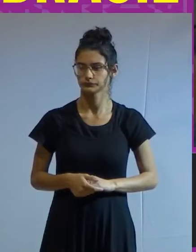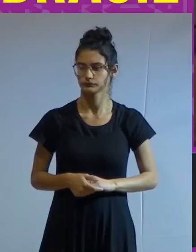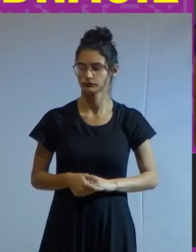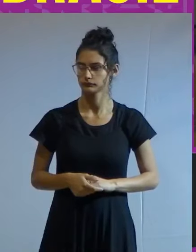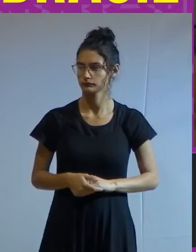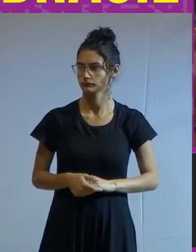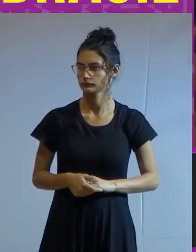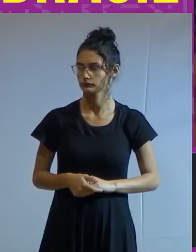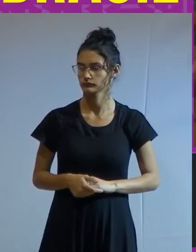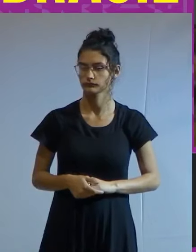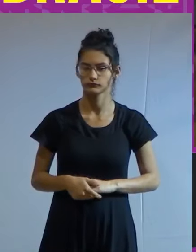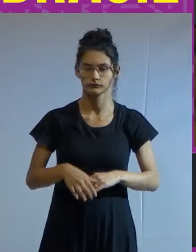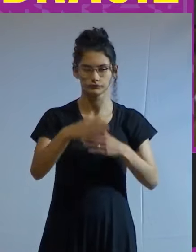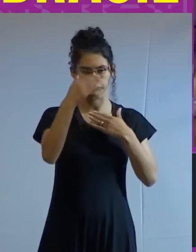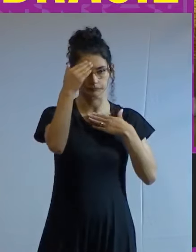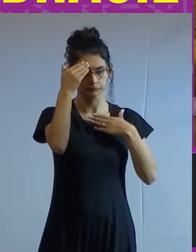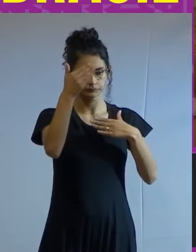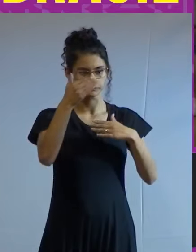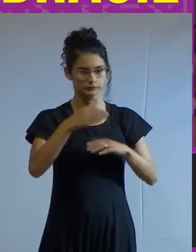Bom, muito obrigado